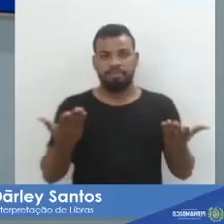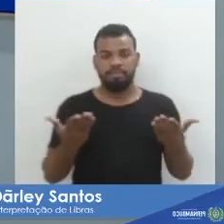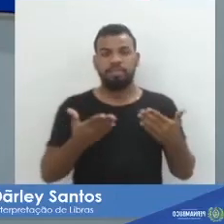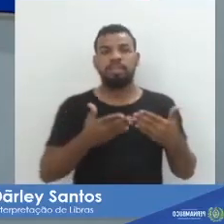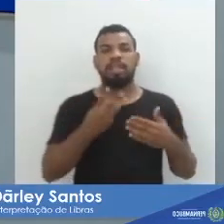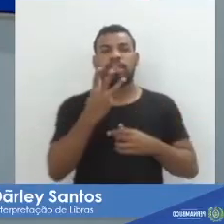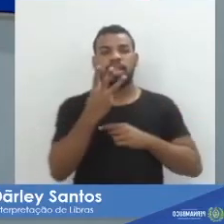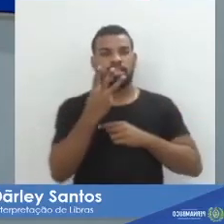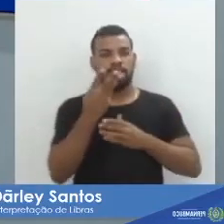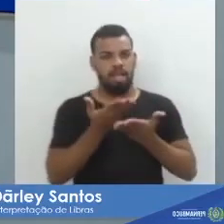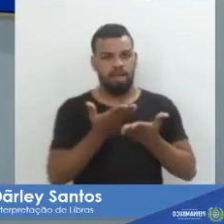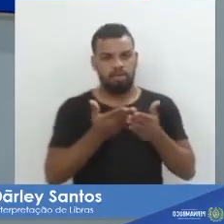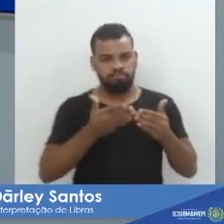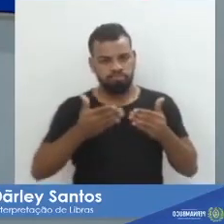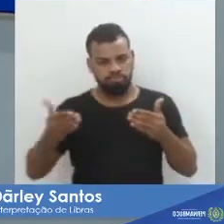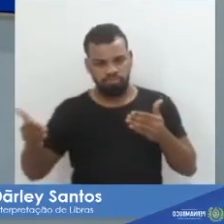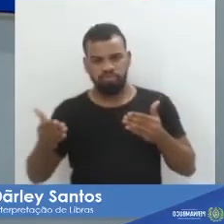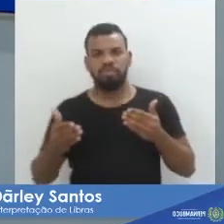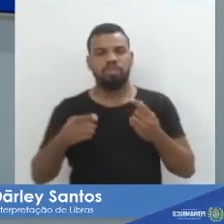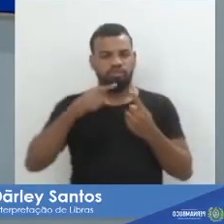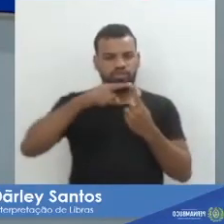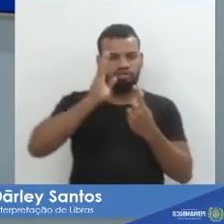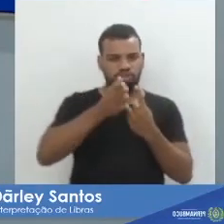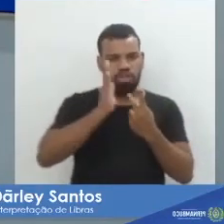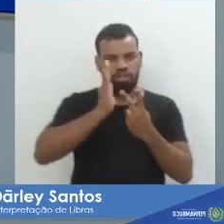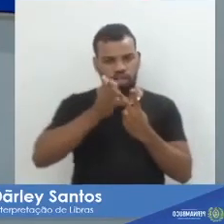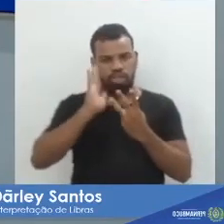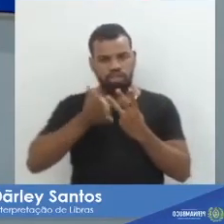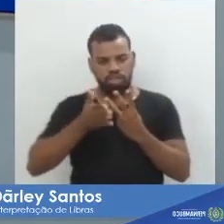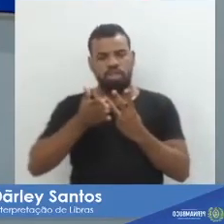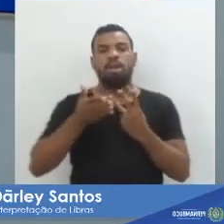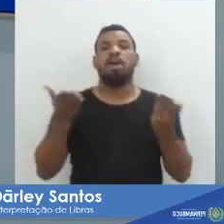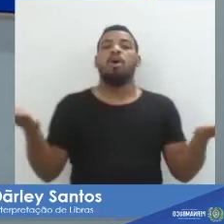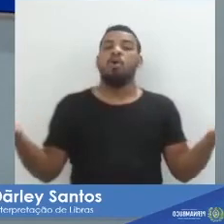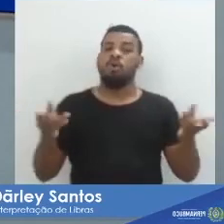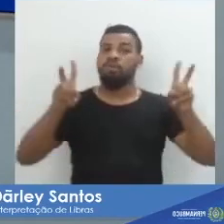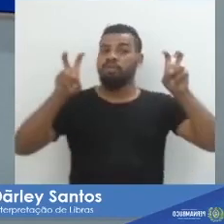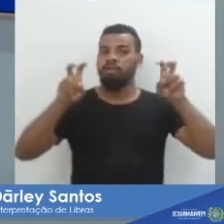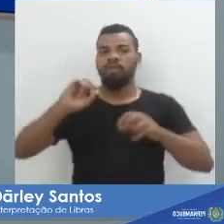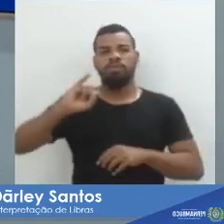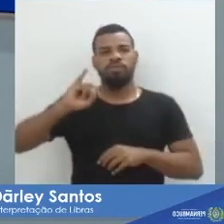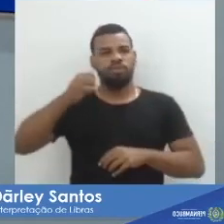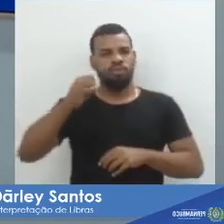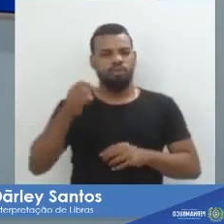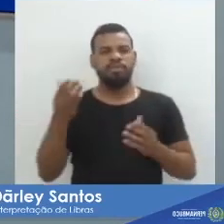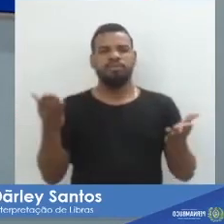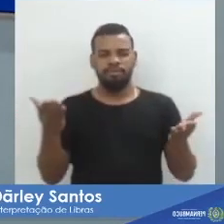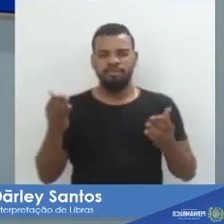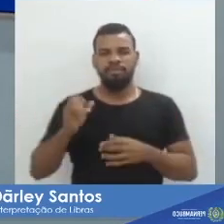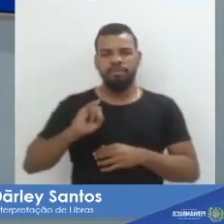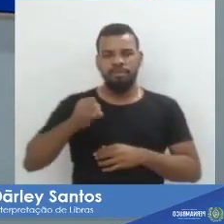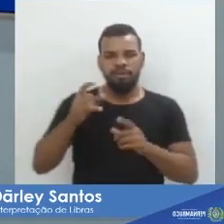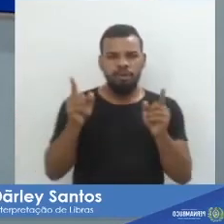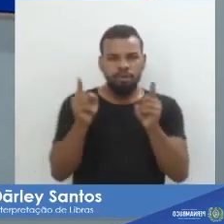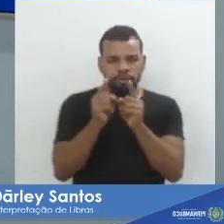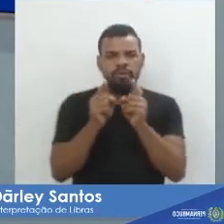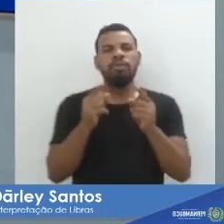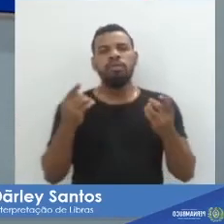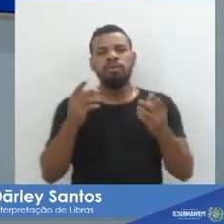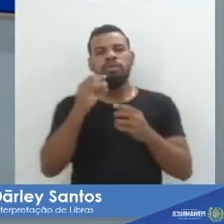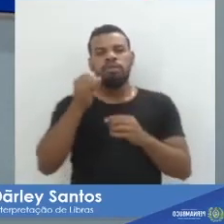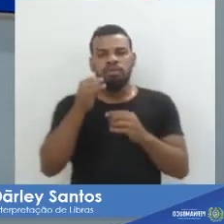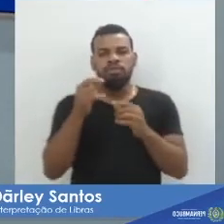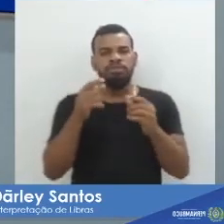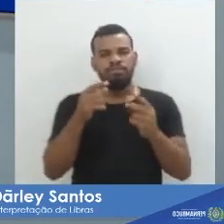sequência de três aulas e hoje nós iremos tratar sobre juros compostos. A aula de hoje é destinada ao ensino médio da